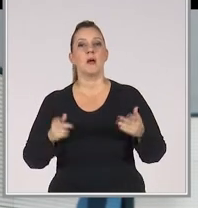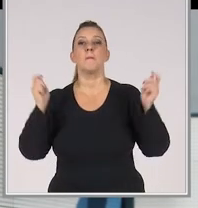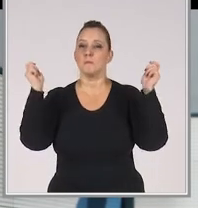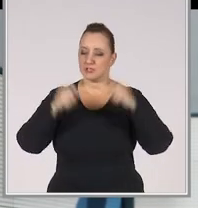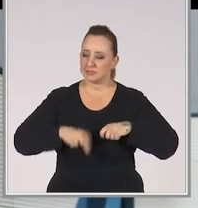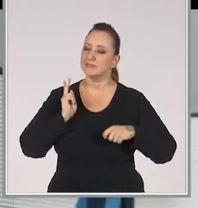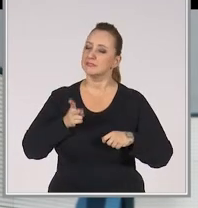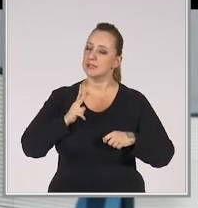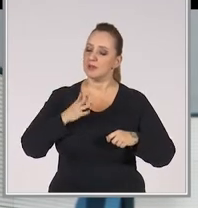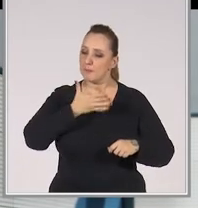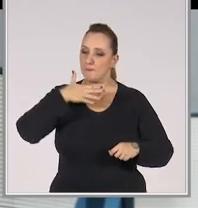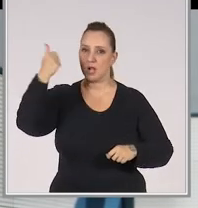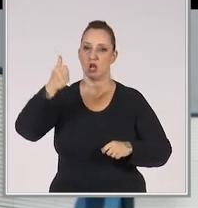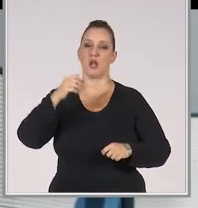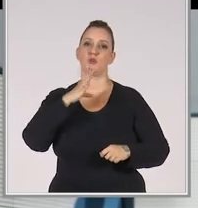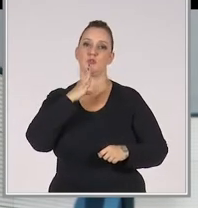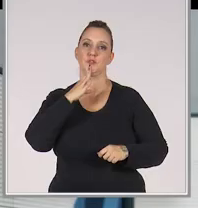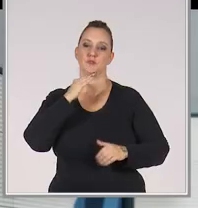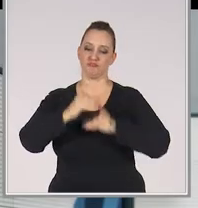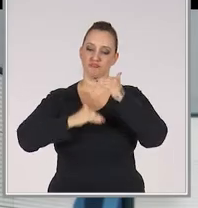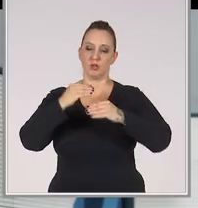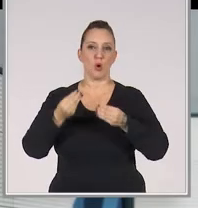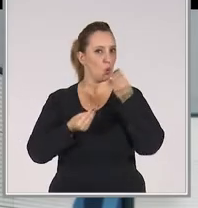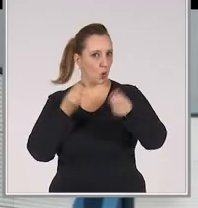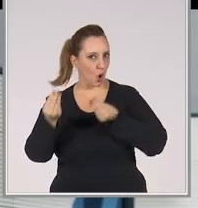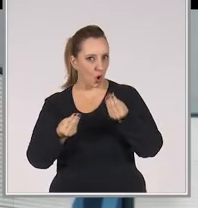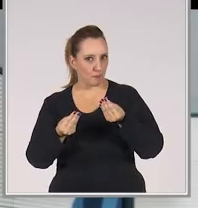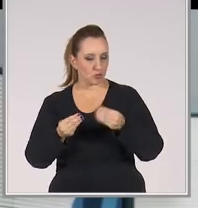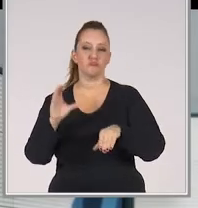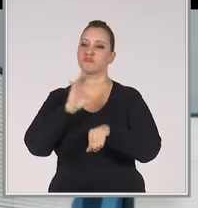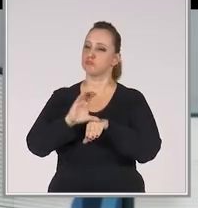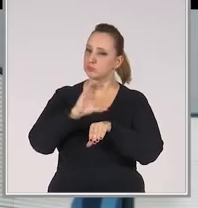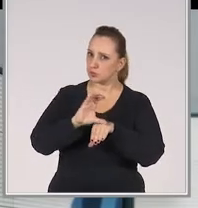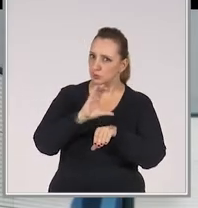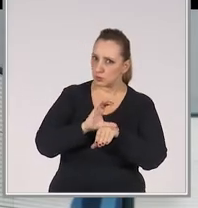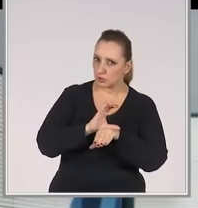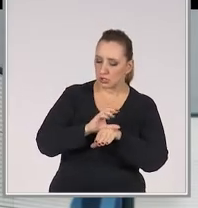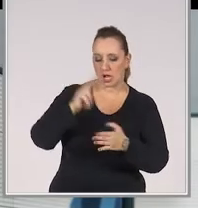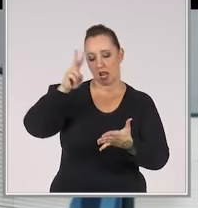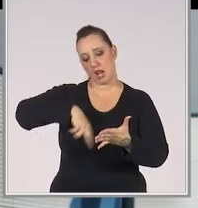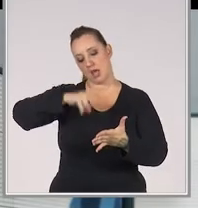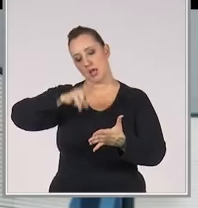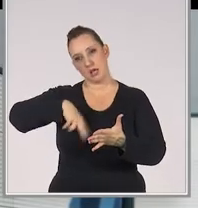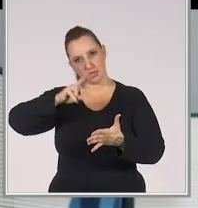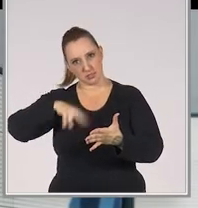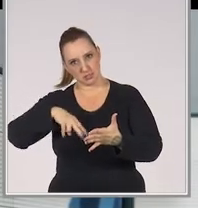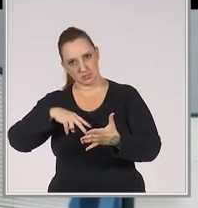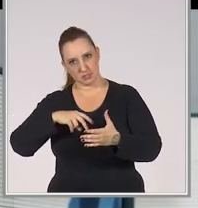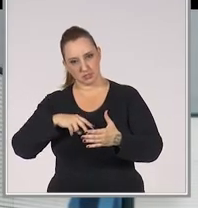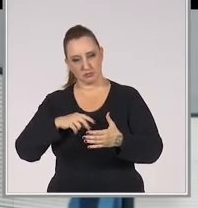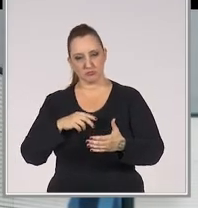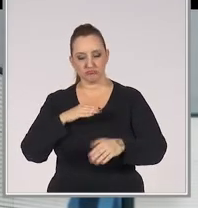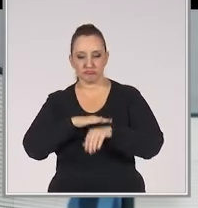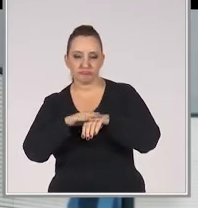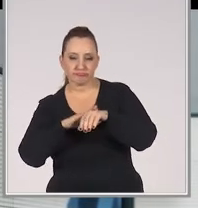sempre é possível aprimorar os conhecimentos. Como? Fazendo cursos, lendo um livro, trocando ideias com